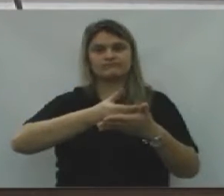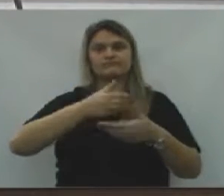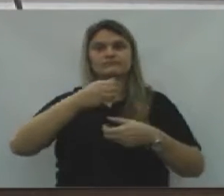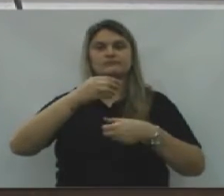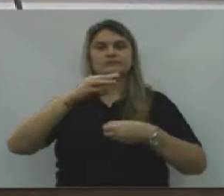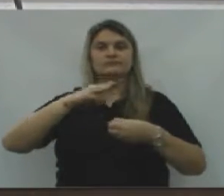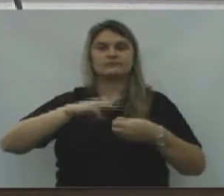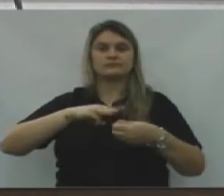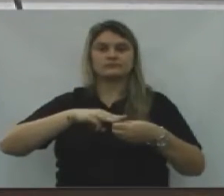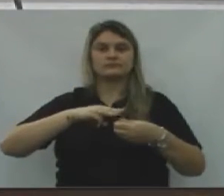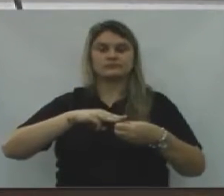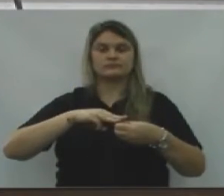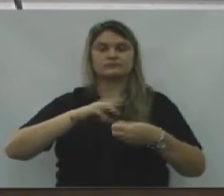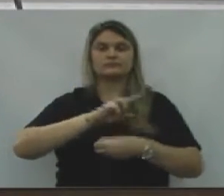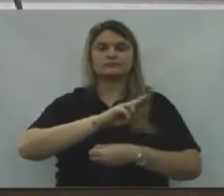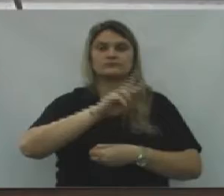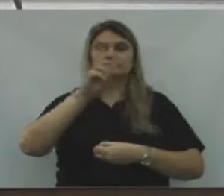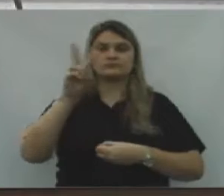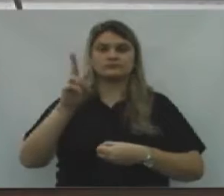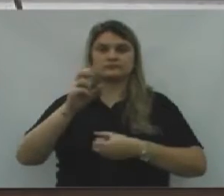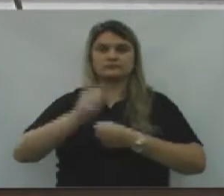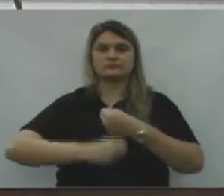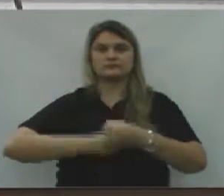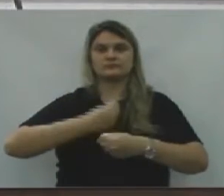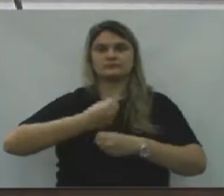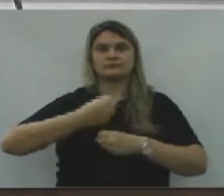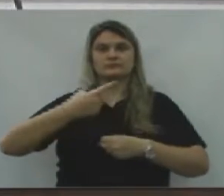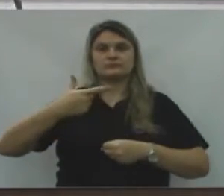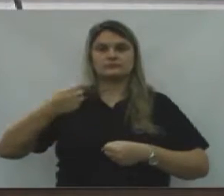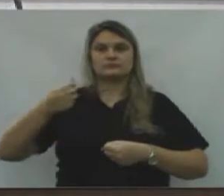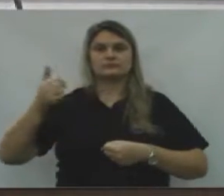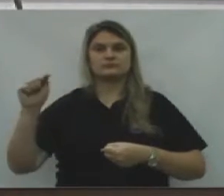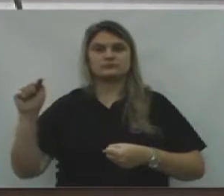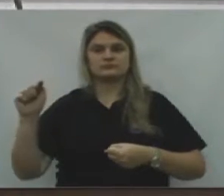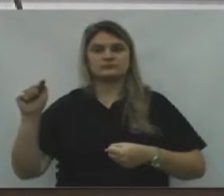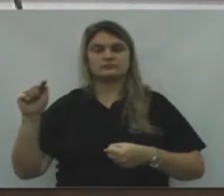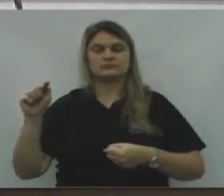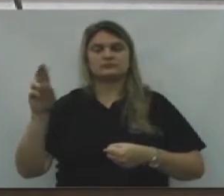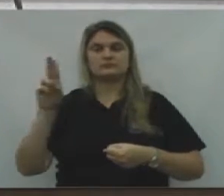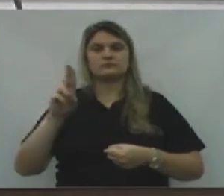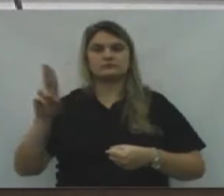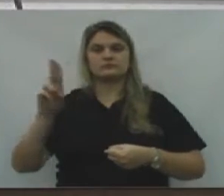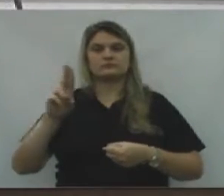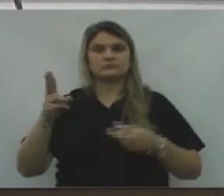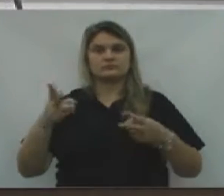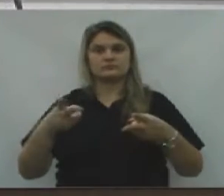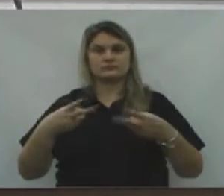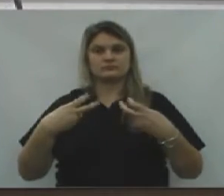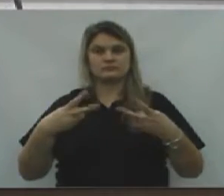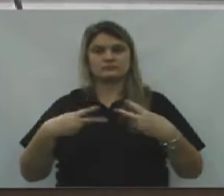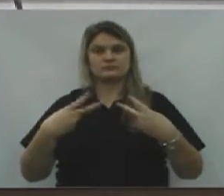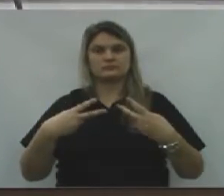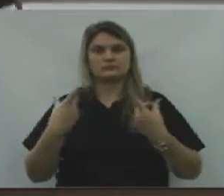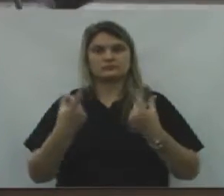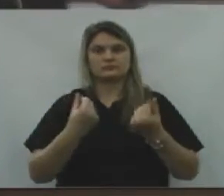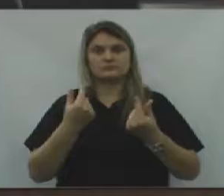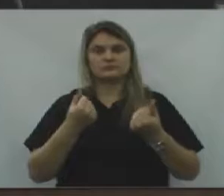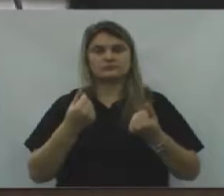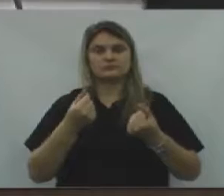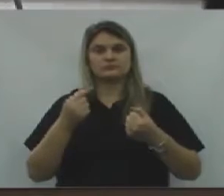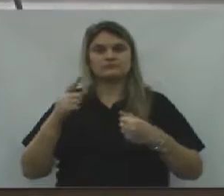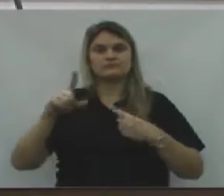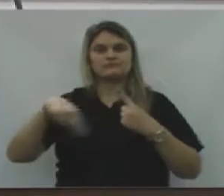orçamento do município de União da Vitória para o exercício de 2017, com recursos provenientes de